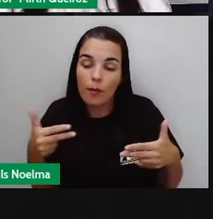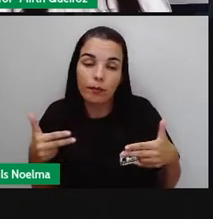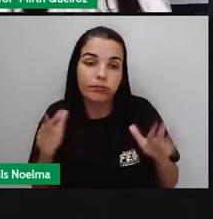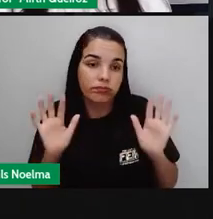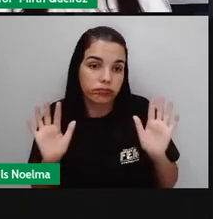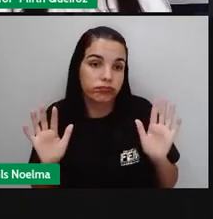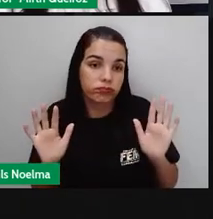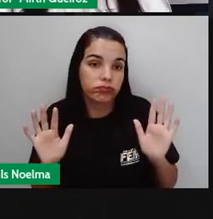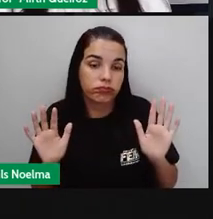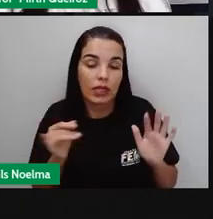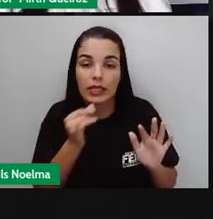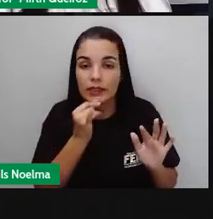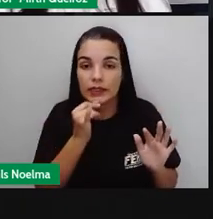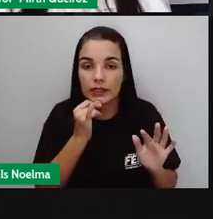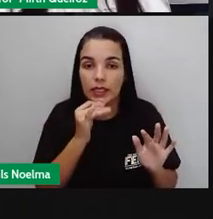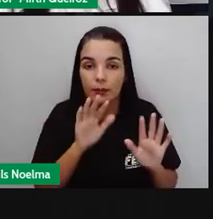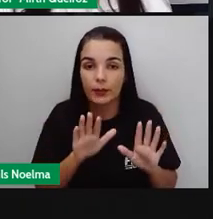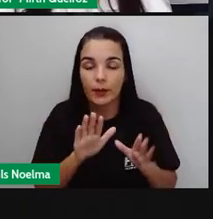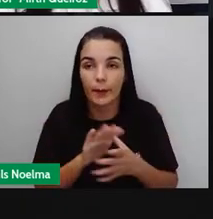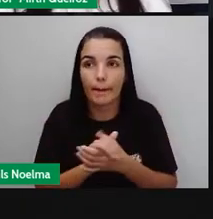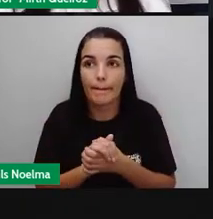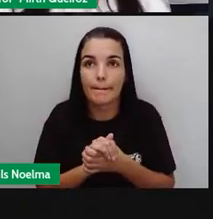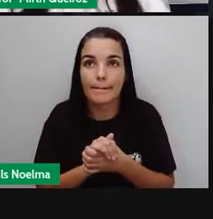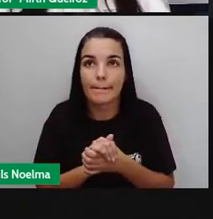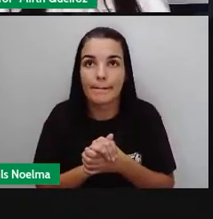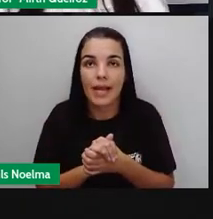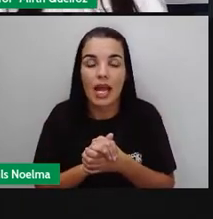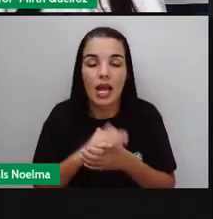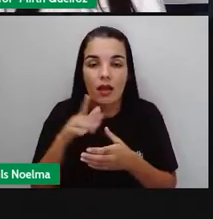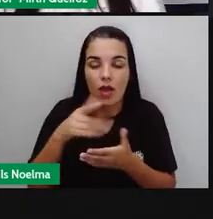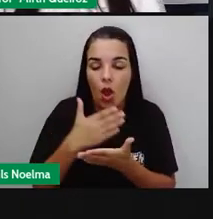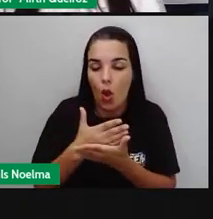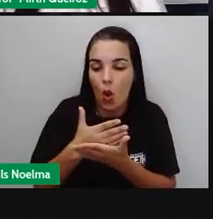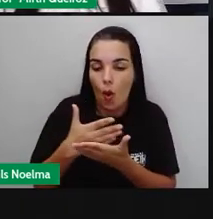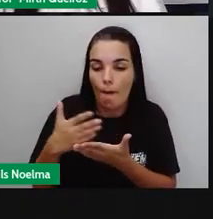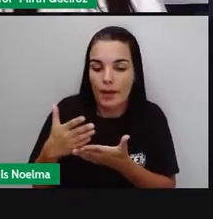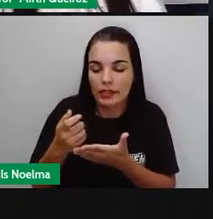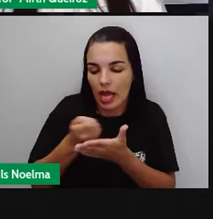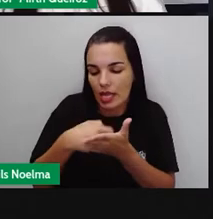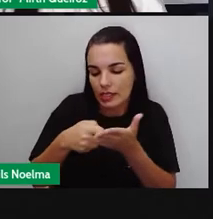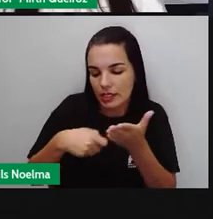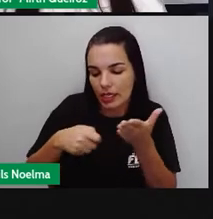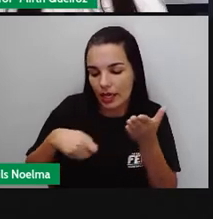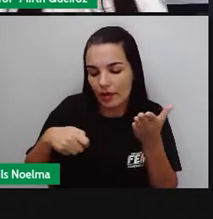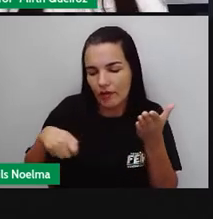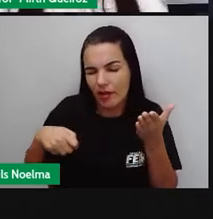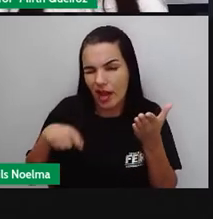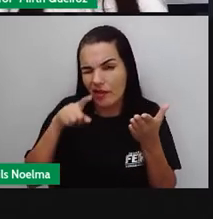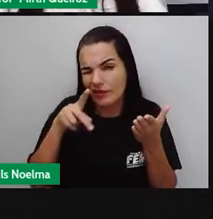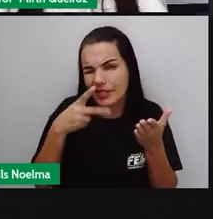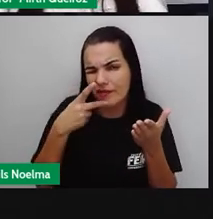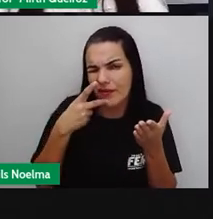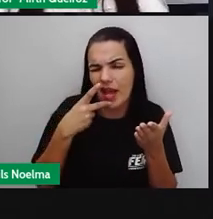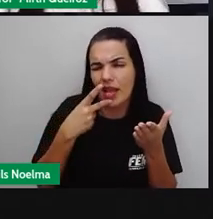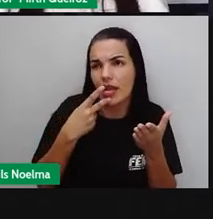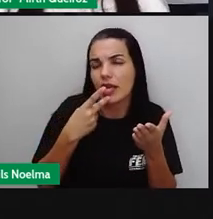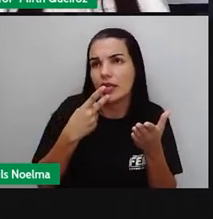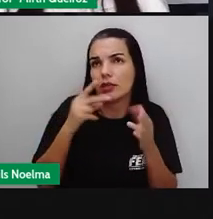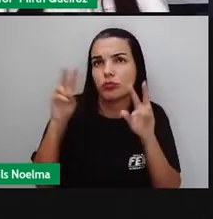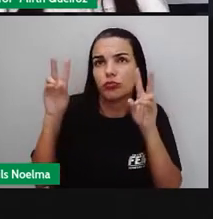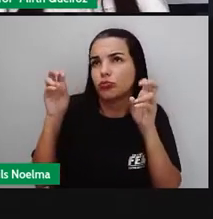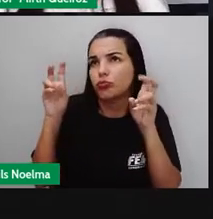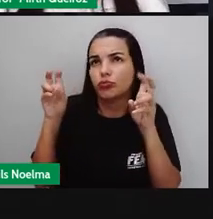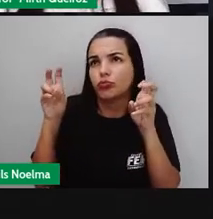Como, por exemplo, você começa a escrever ali um texto e aí você fala sobre